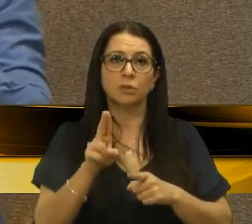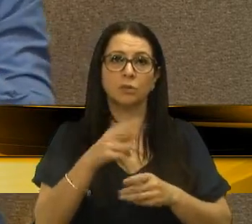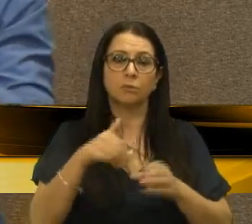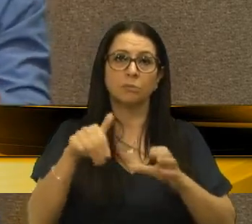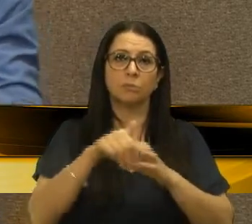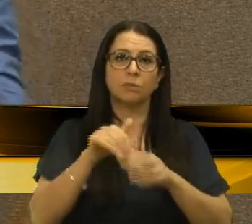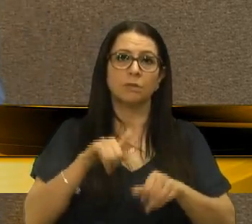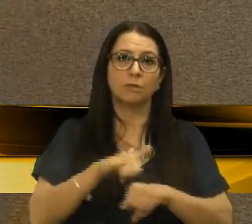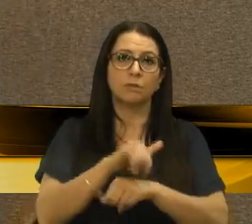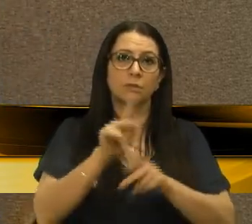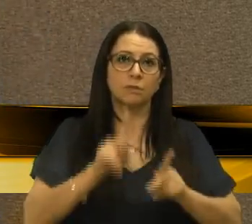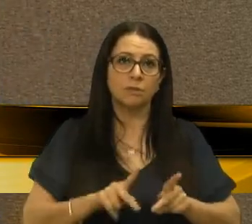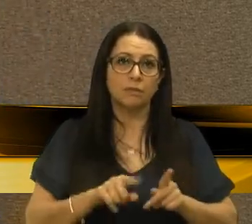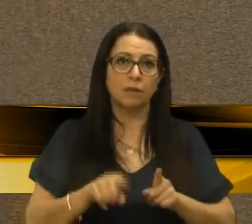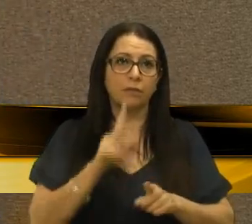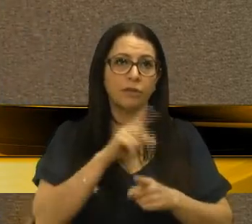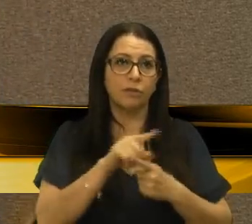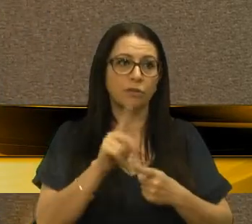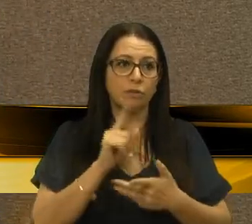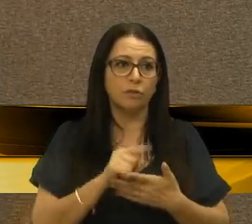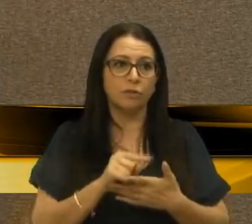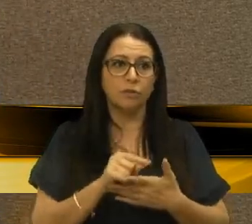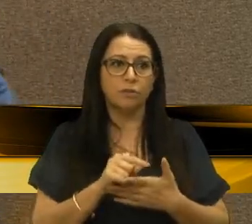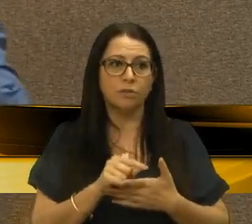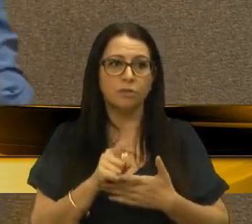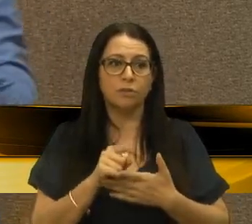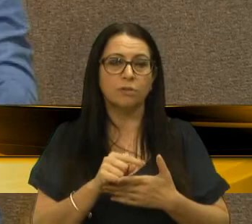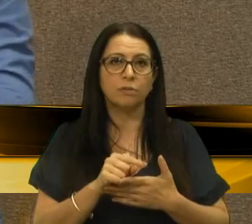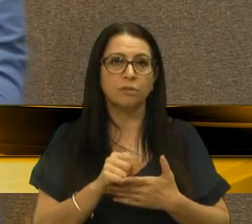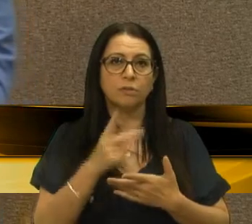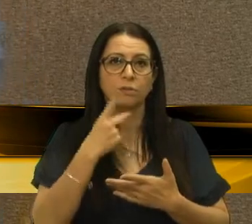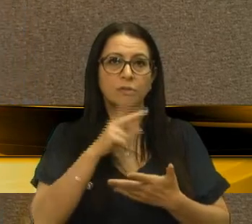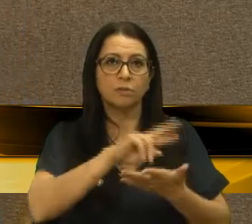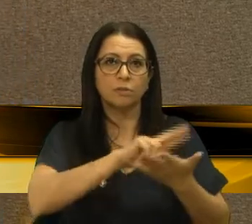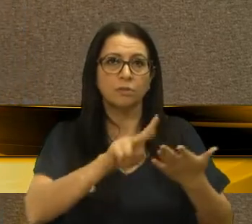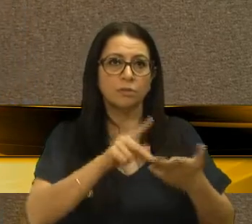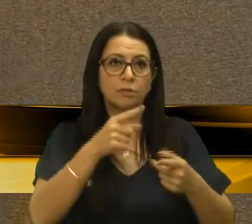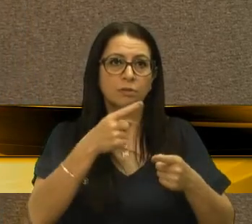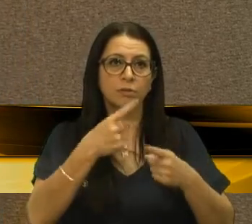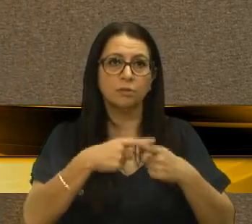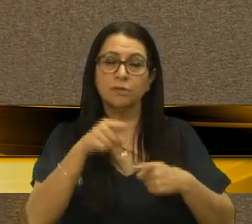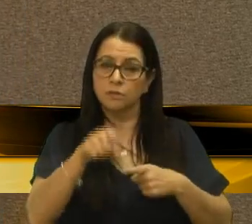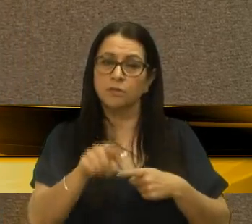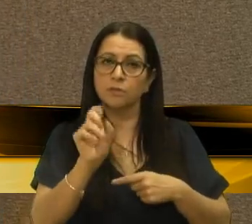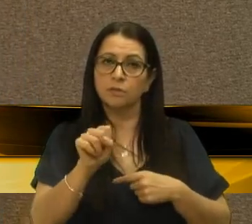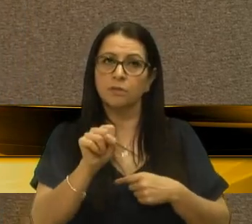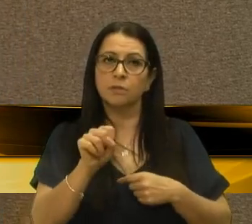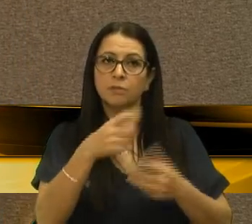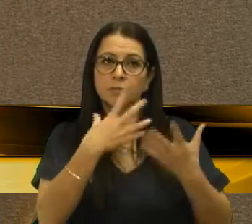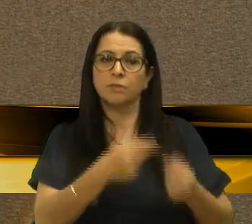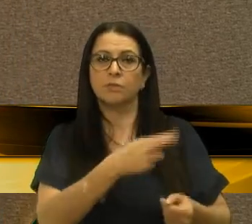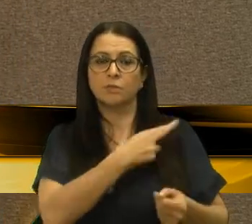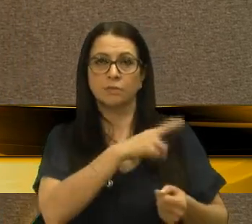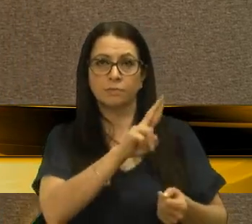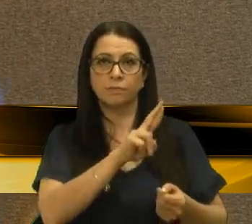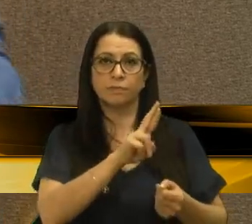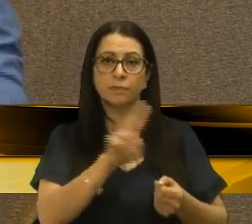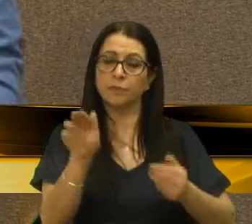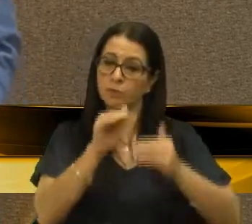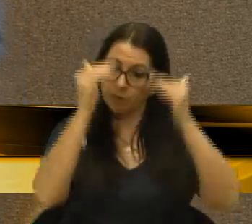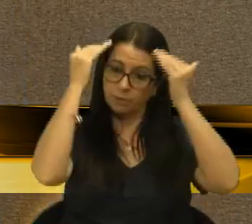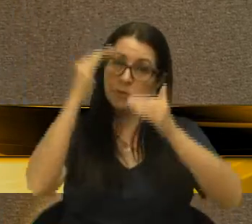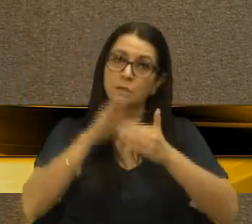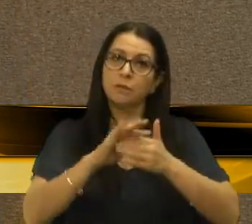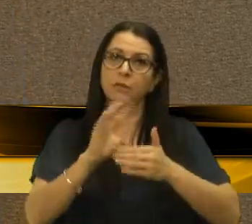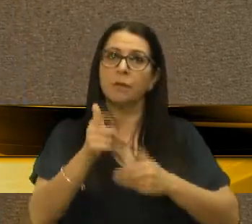para enganar as pessoas, isso e aquilo, como ele falou para mim aqui nos microfones, diversas vezes. Isso, sim, é intolerância religiosa, é desrespeito. Aí,